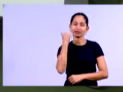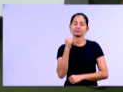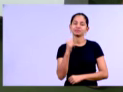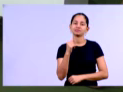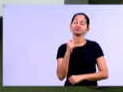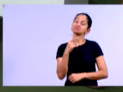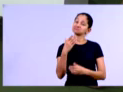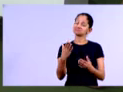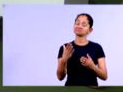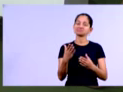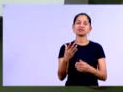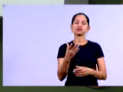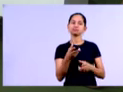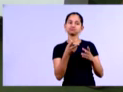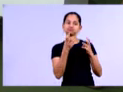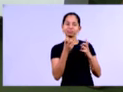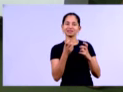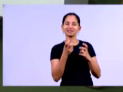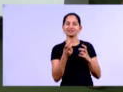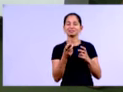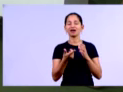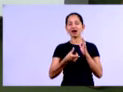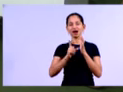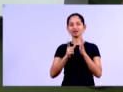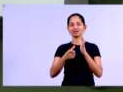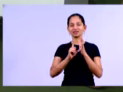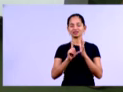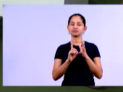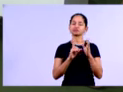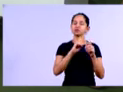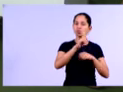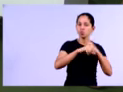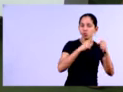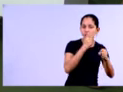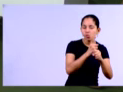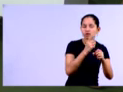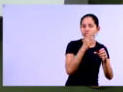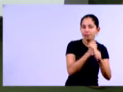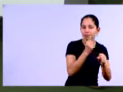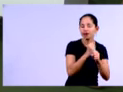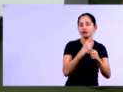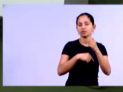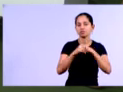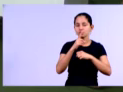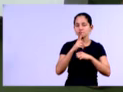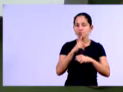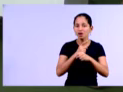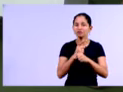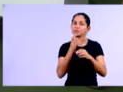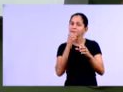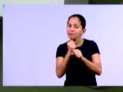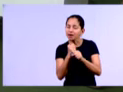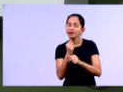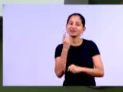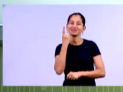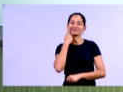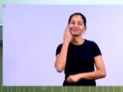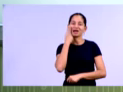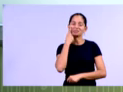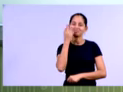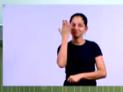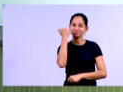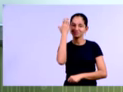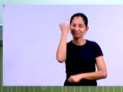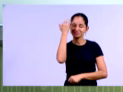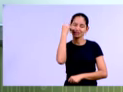uma empresa. Ele é capaz de fazer isso aí, né? Então, o contador que fecha, né, a demonstração contábil da empresa todo mês, por exemplo, ele vai